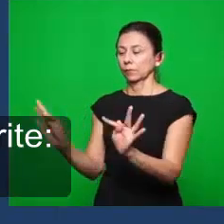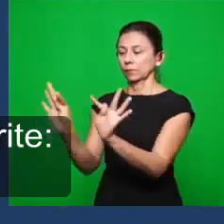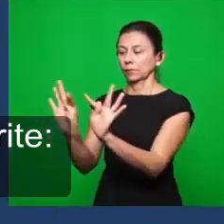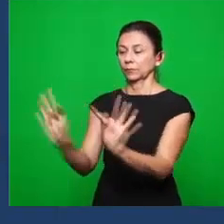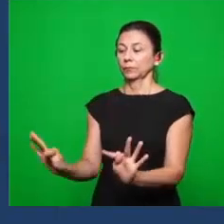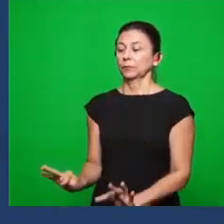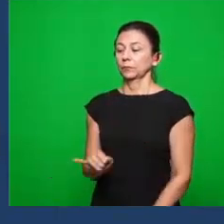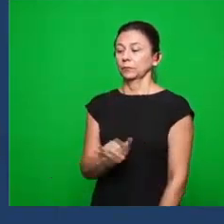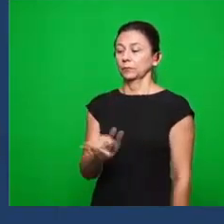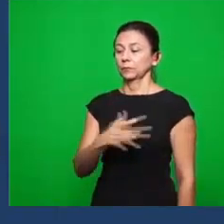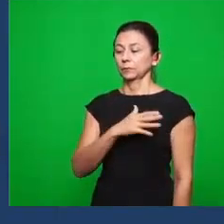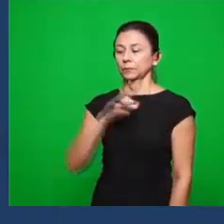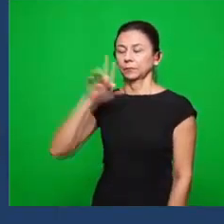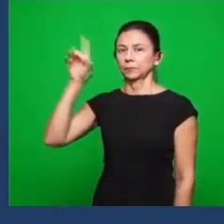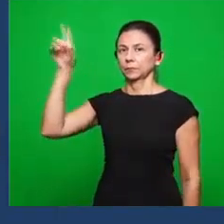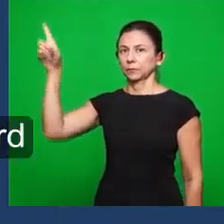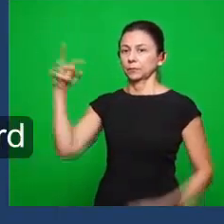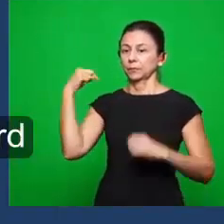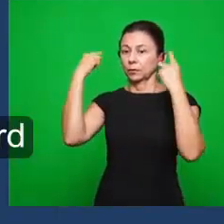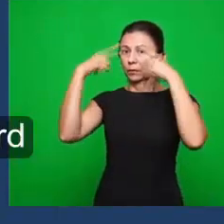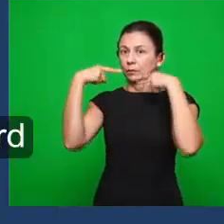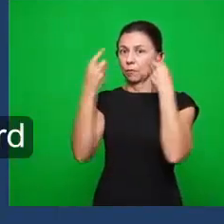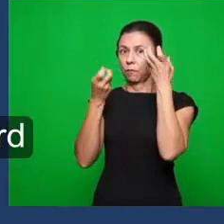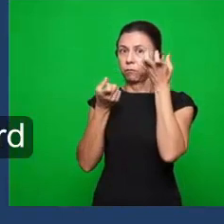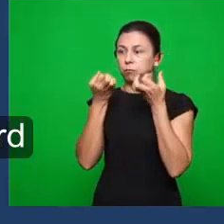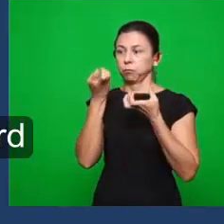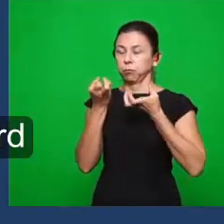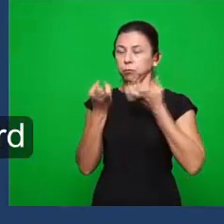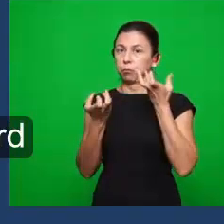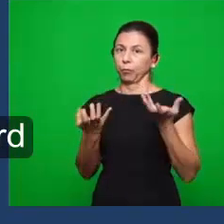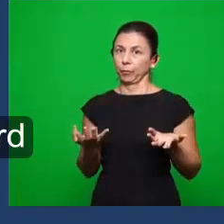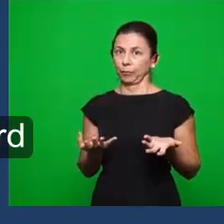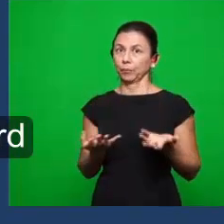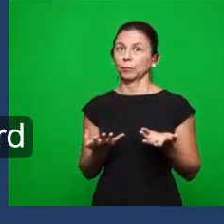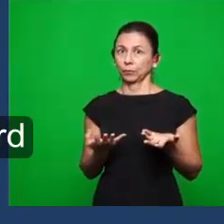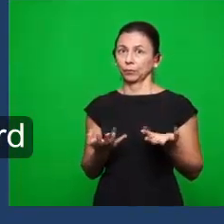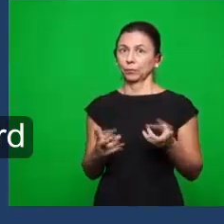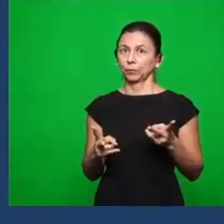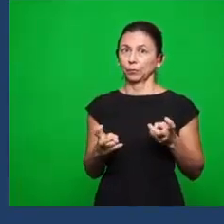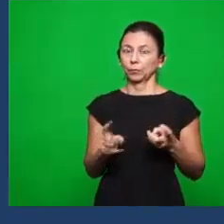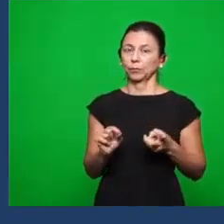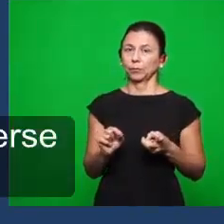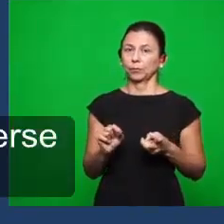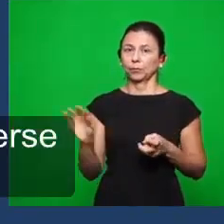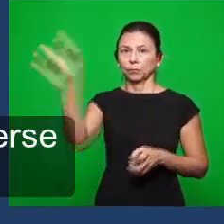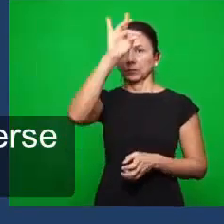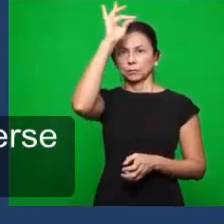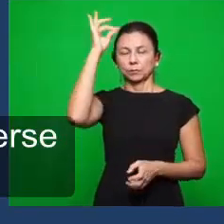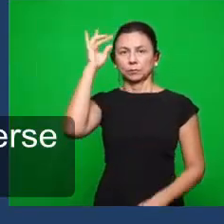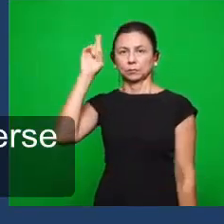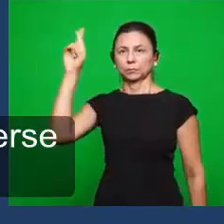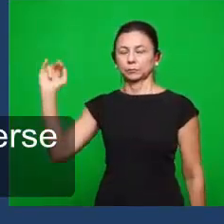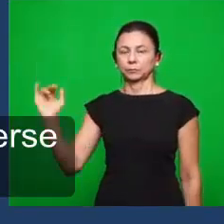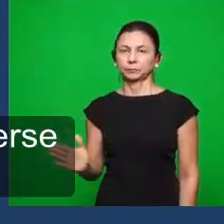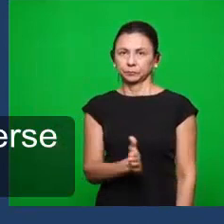diz... Isso diz o Filho de Deus, que tem os seus olhos como chamas de fogo. Então, nós vemos aqui o Espírito do Senhor. No